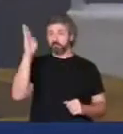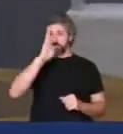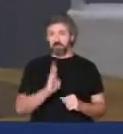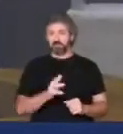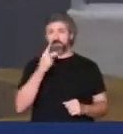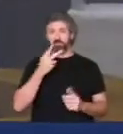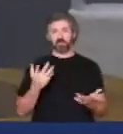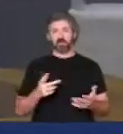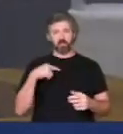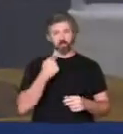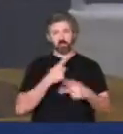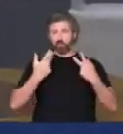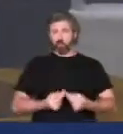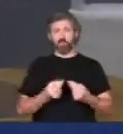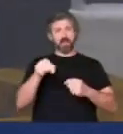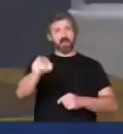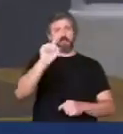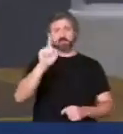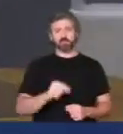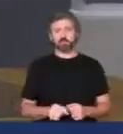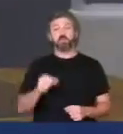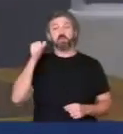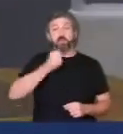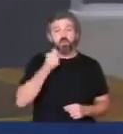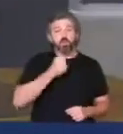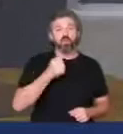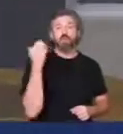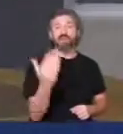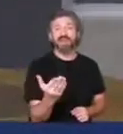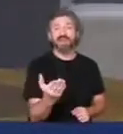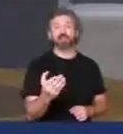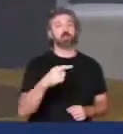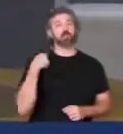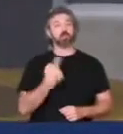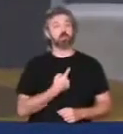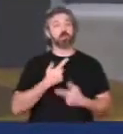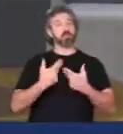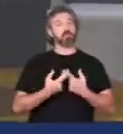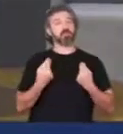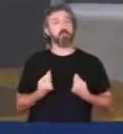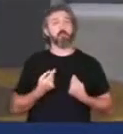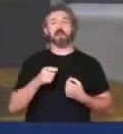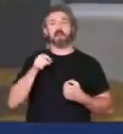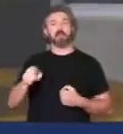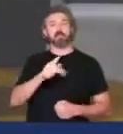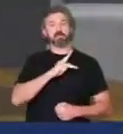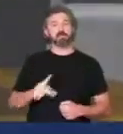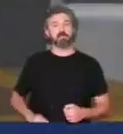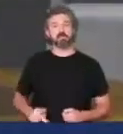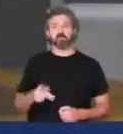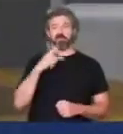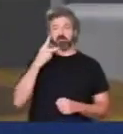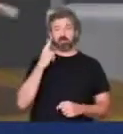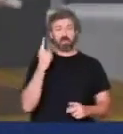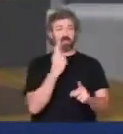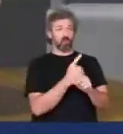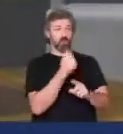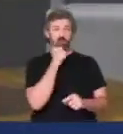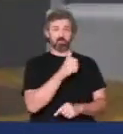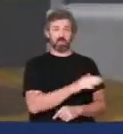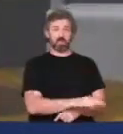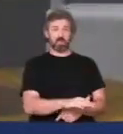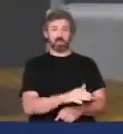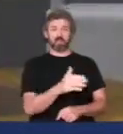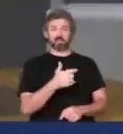a gente não merece isso mulheres, nós não merecemos um presidente que diz que encontra uma